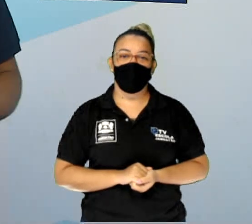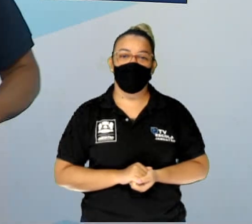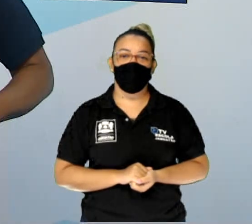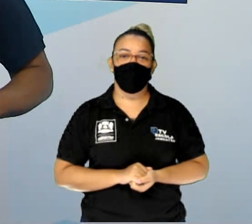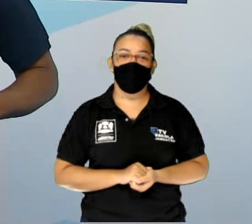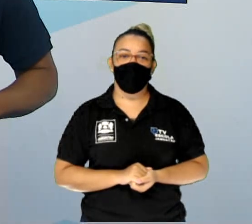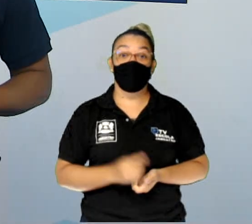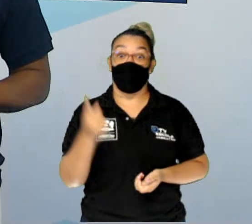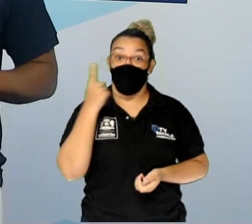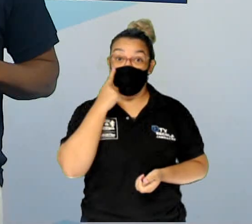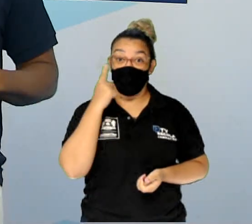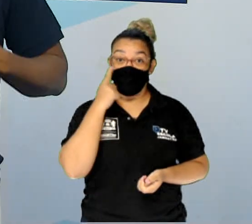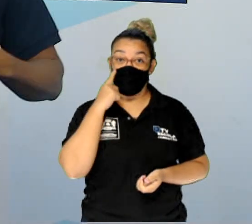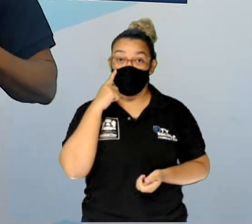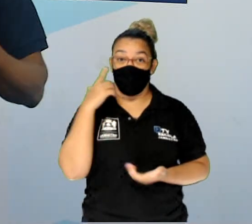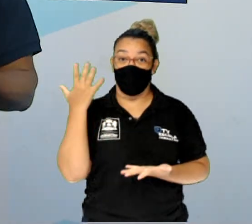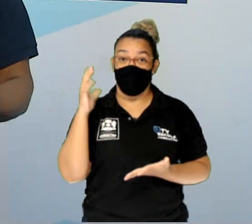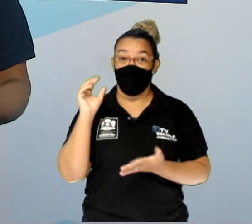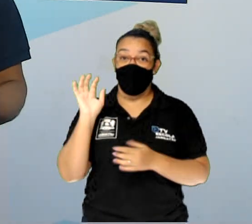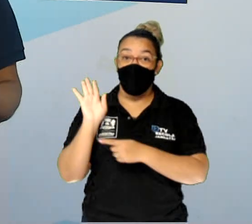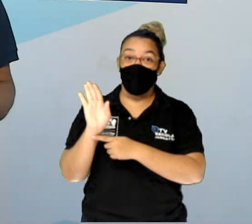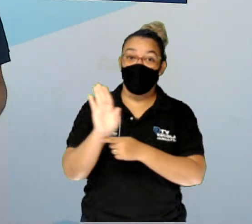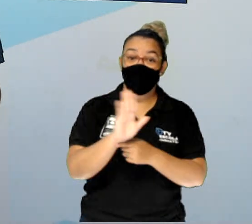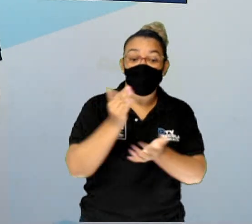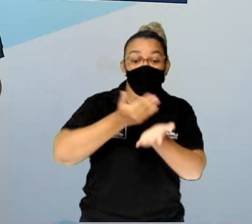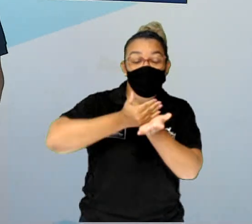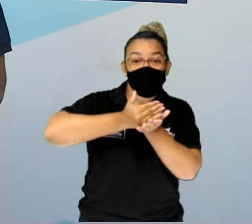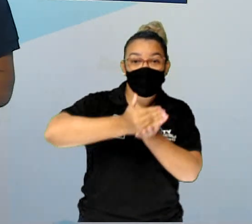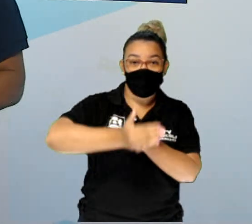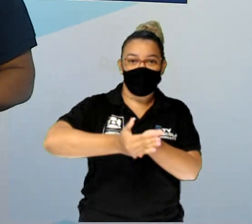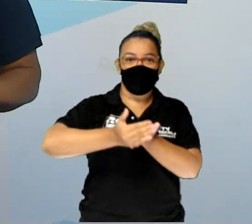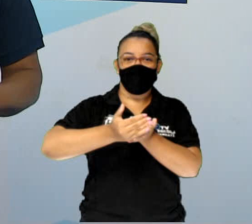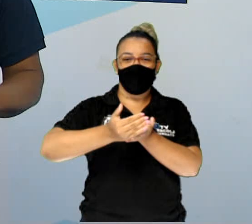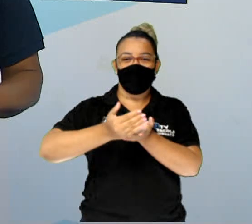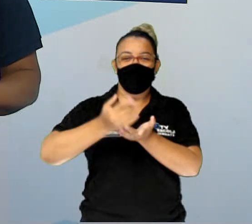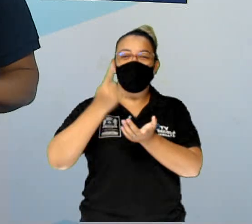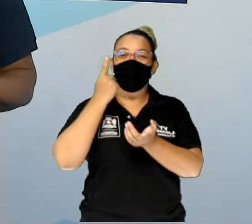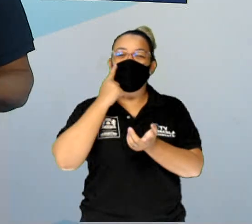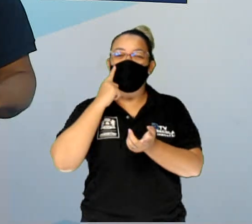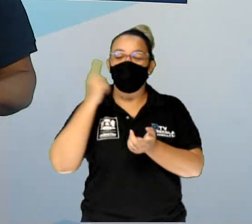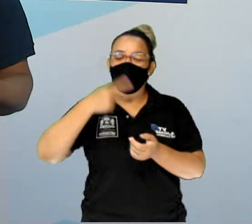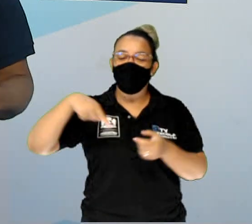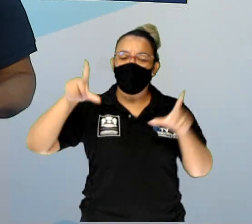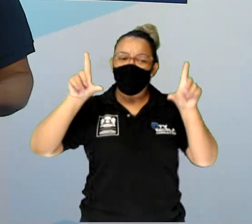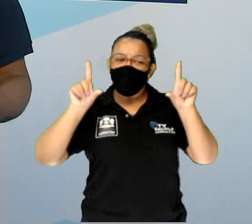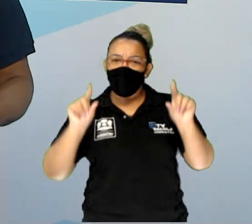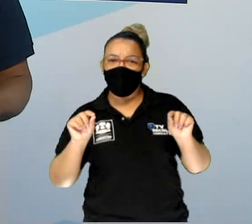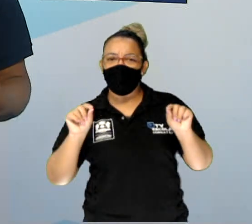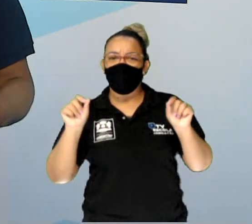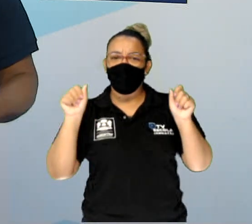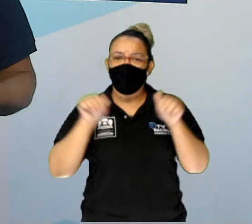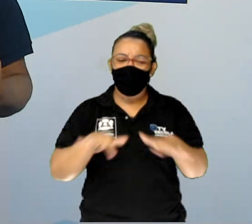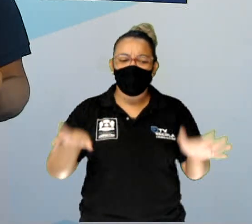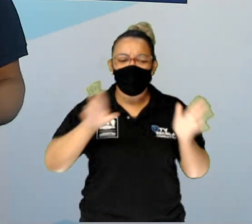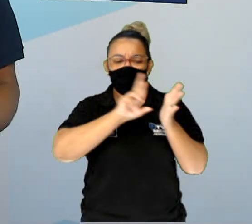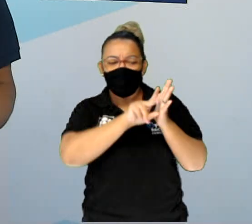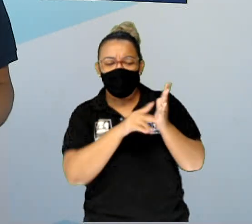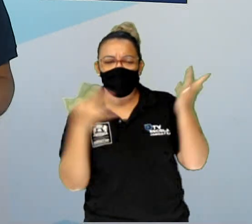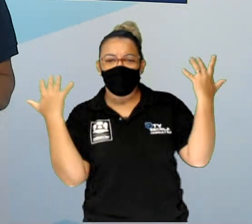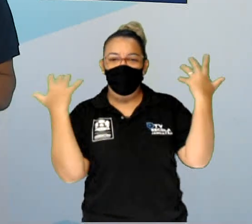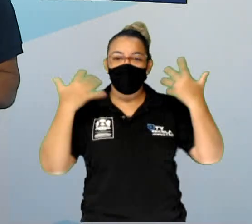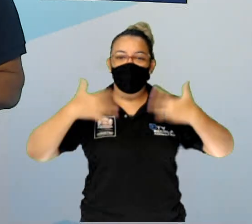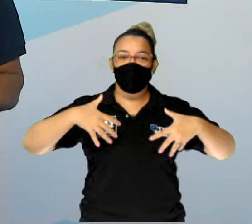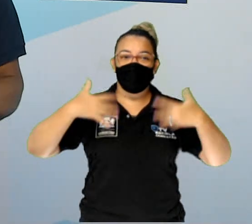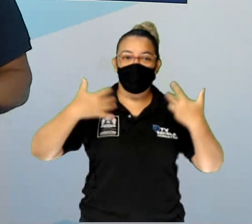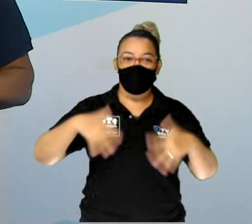Olha só, uma das iniciativas para poder diminuirmos a escassez dos recursos naturais,